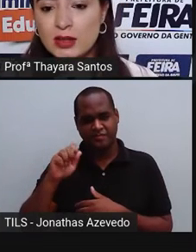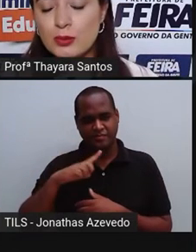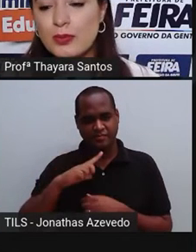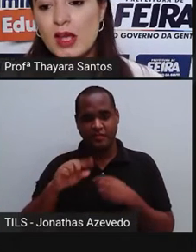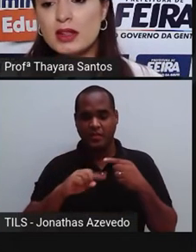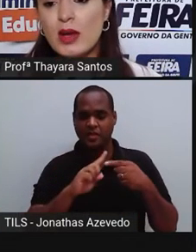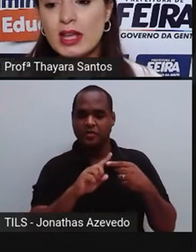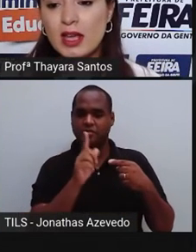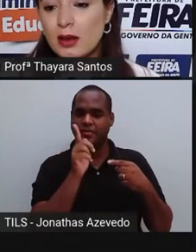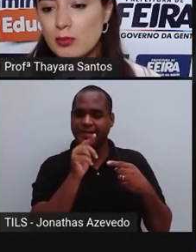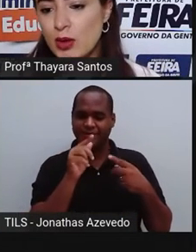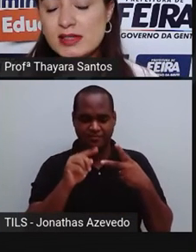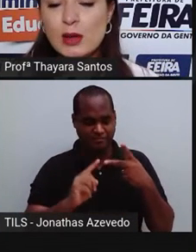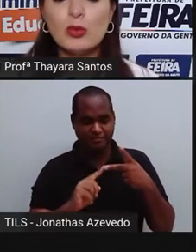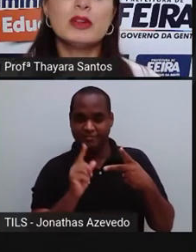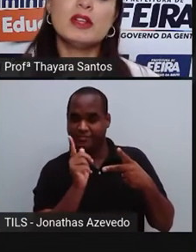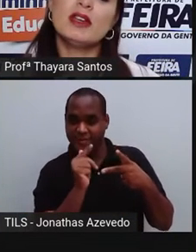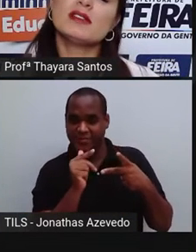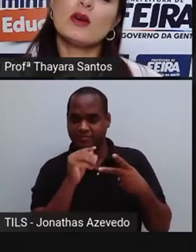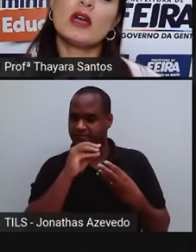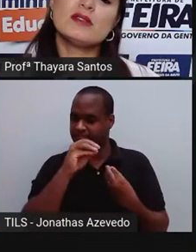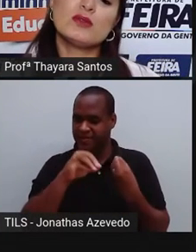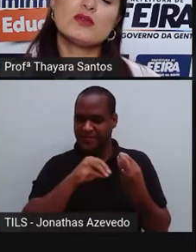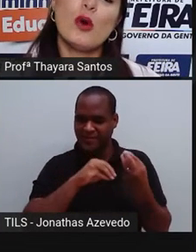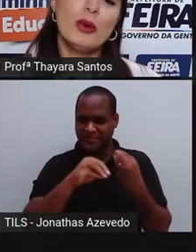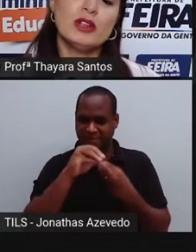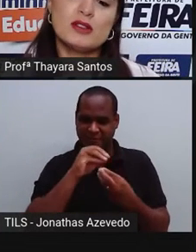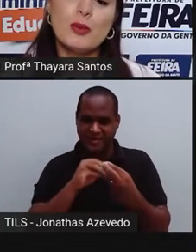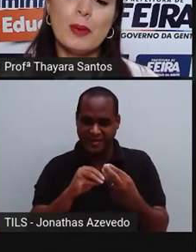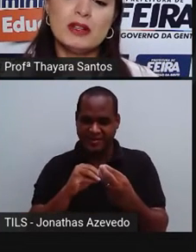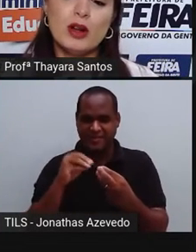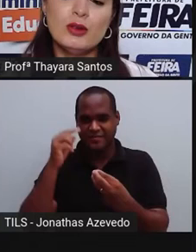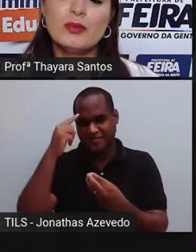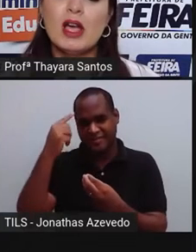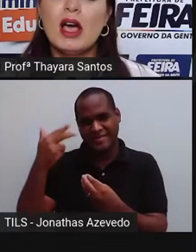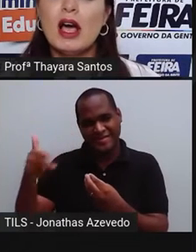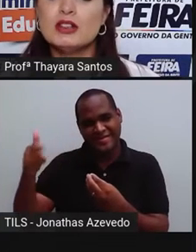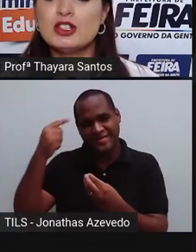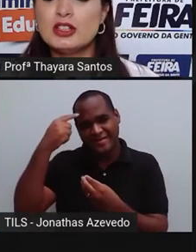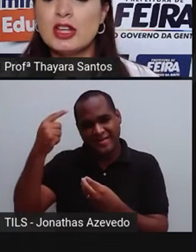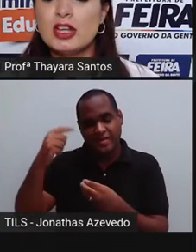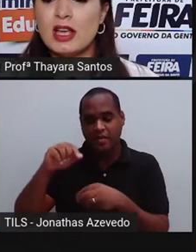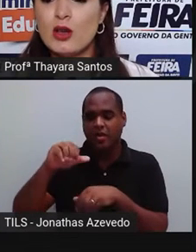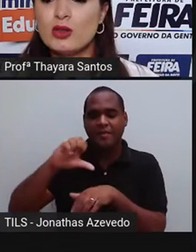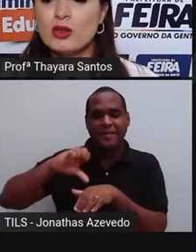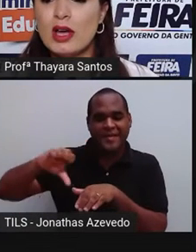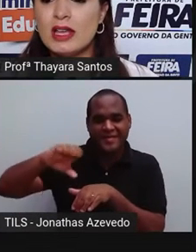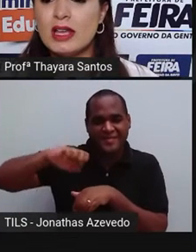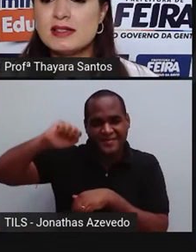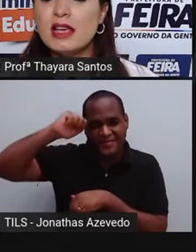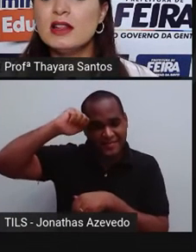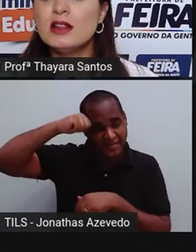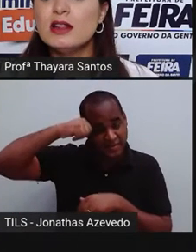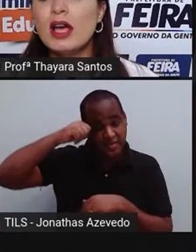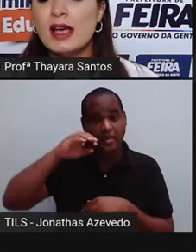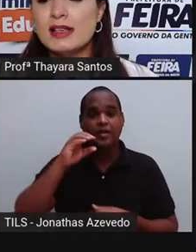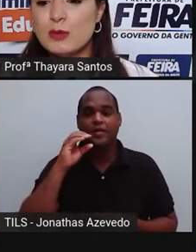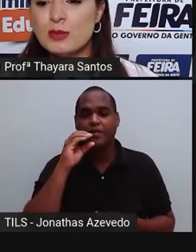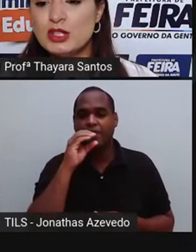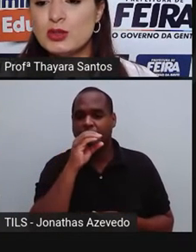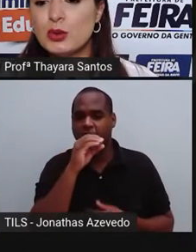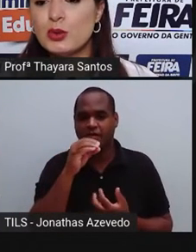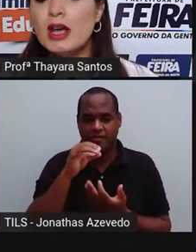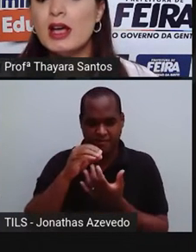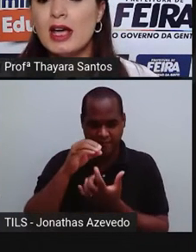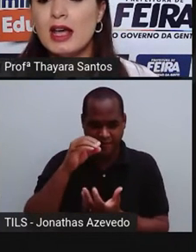líquido. Então, aqui, por exemplo, poderia ser o caso dos componentes do petróleo. A gente tem aqui, estou aquecendo essa